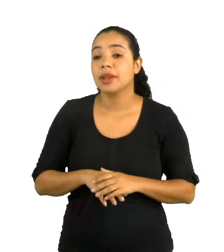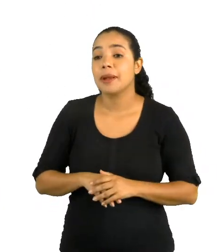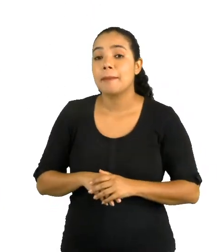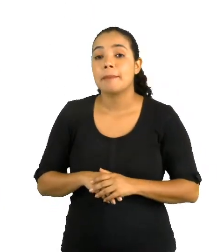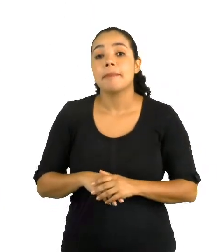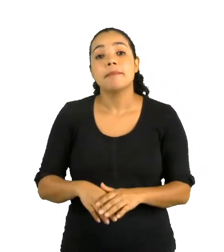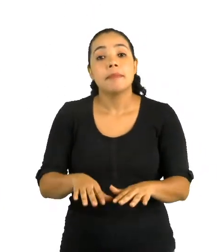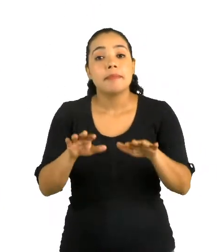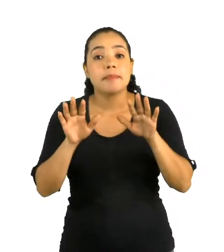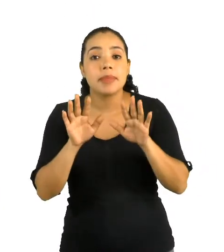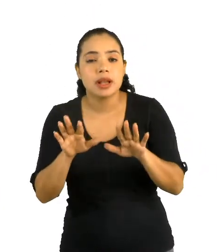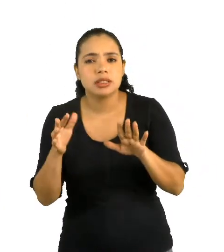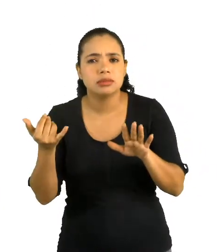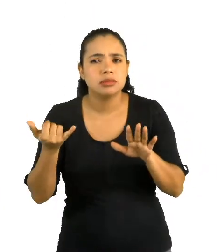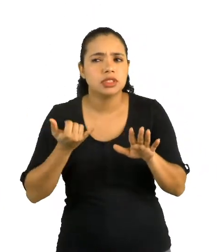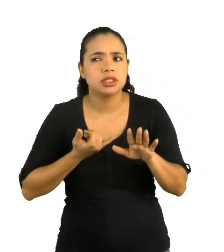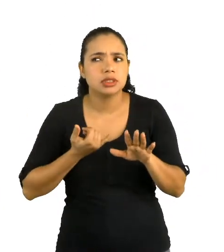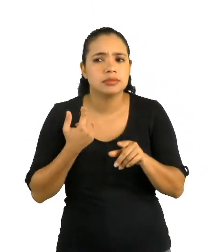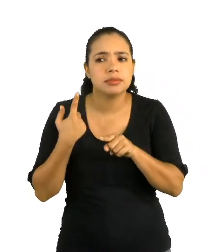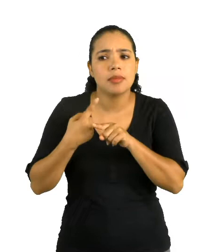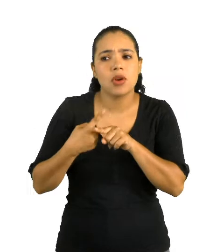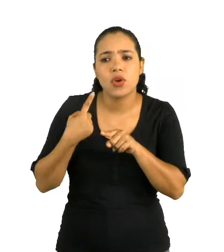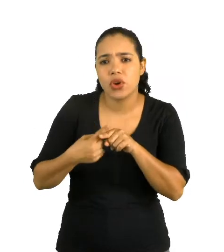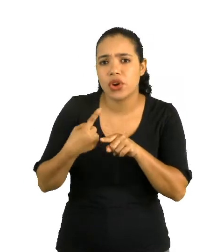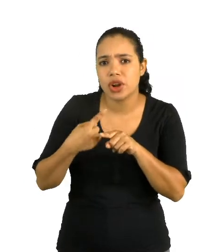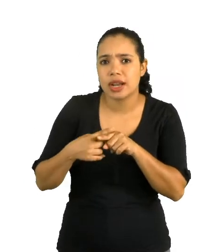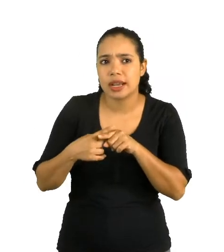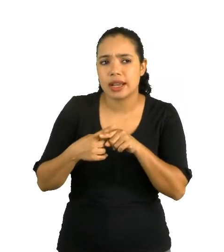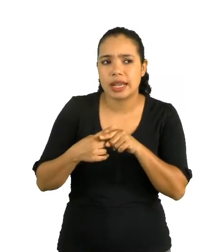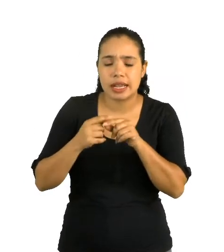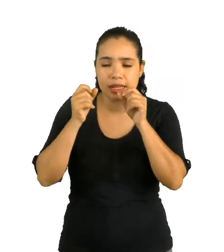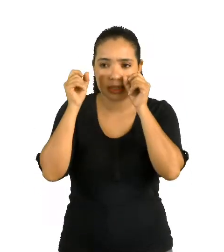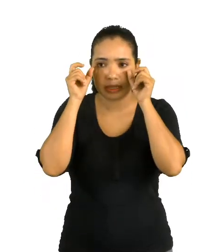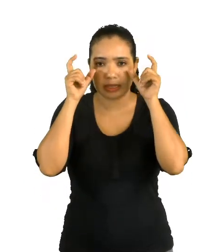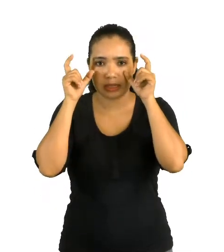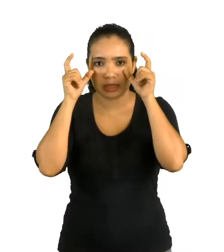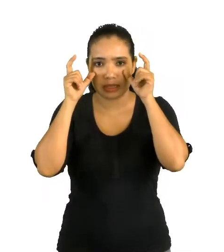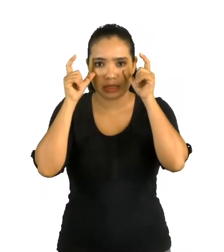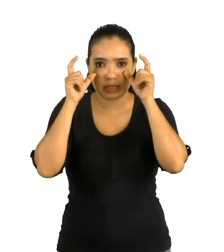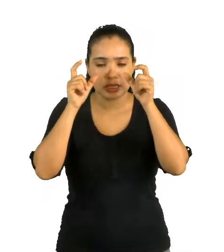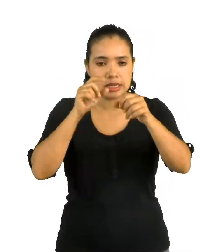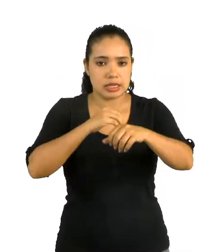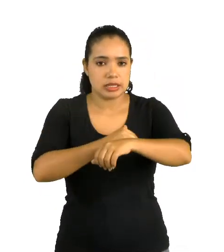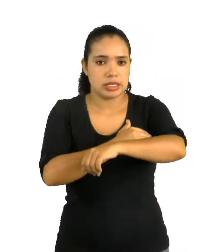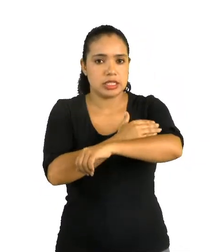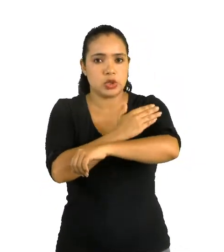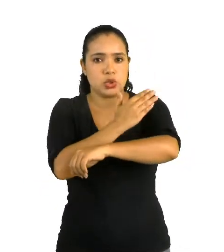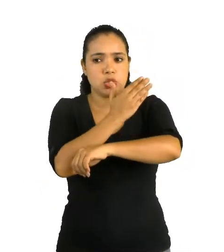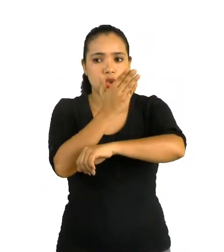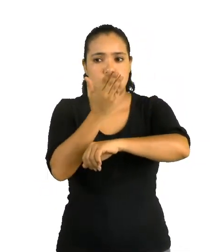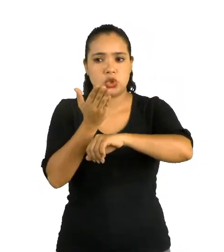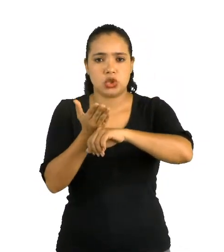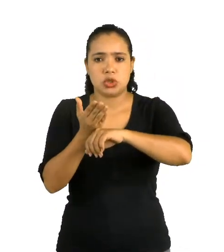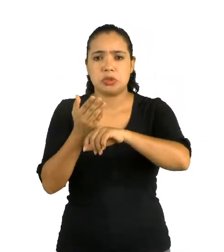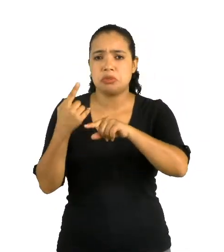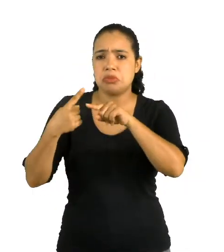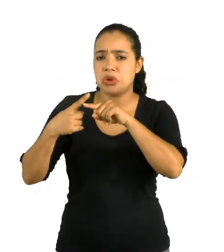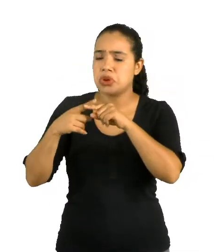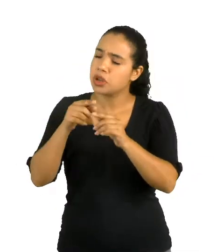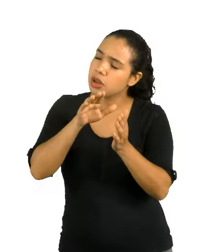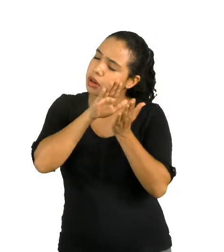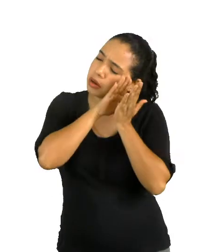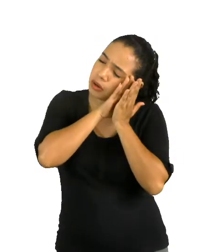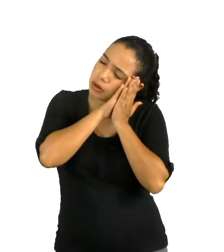diga uma coisa. Por que ficamos acordados durante o dia e dormimos à noite?